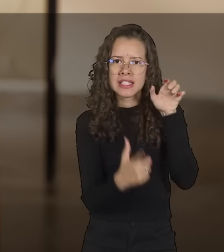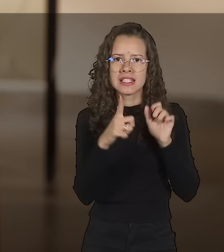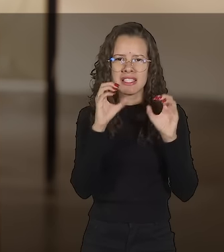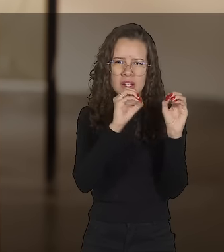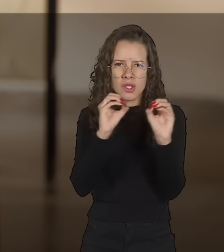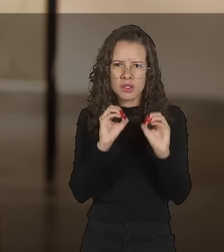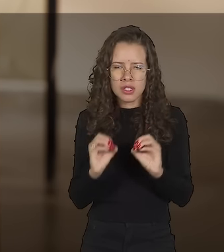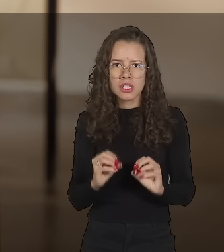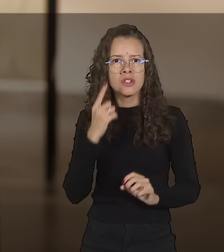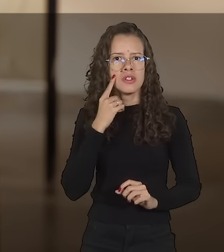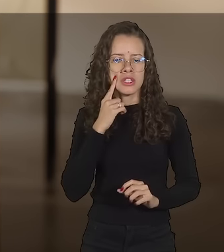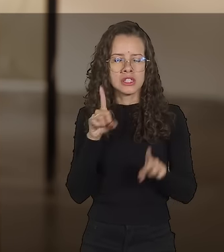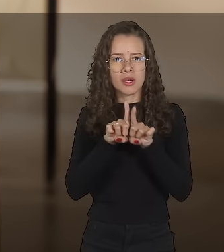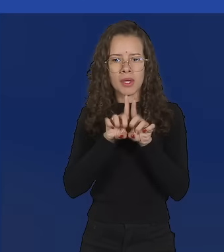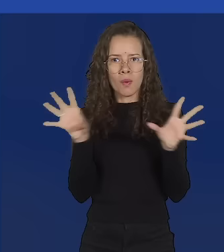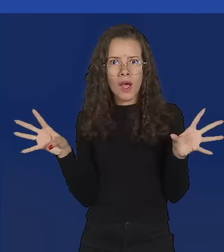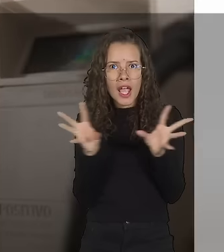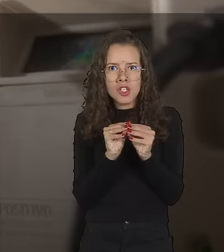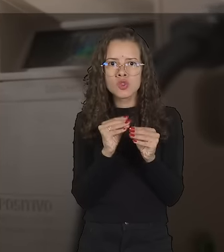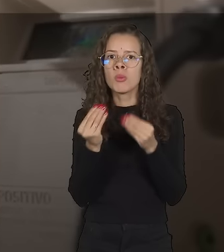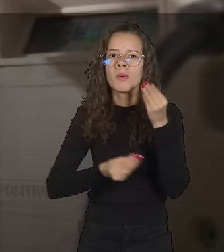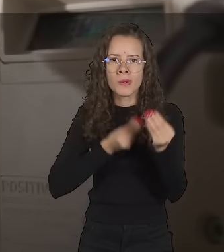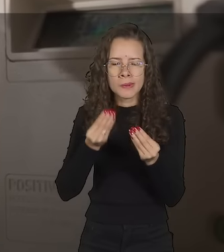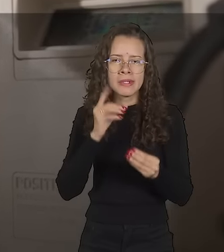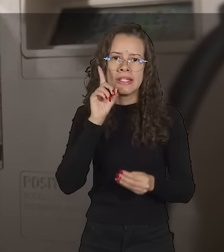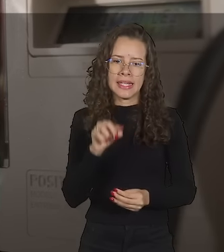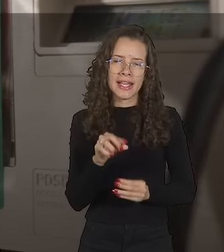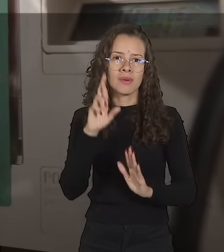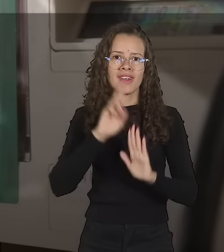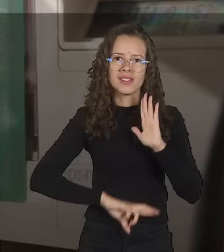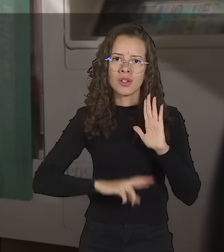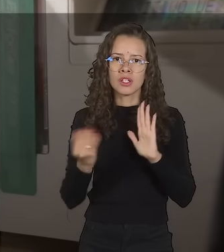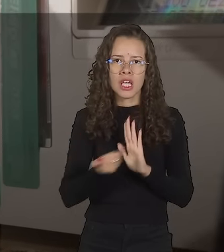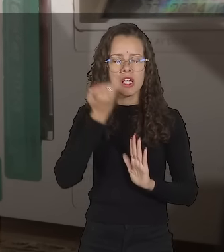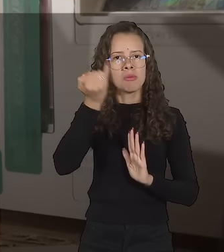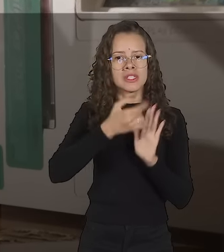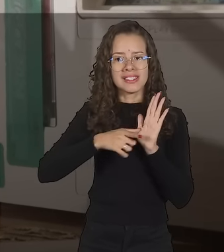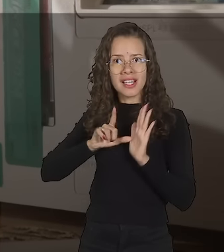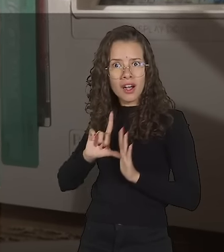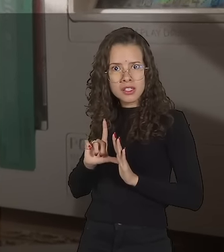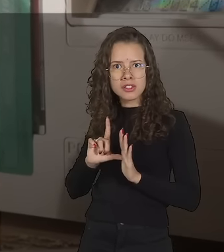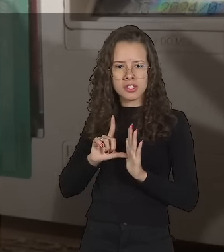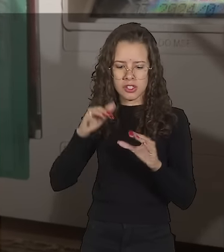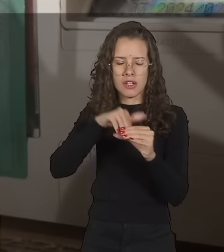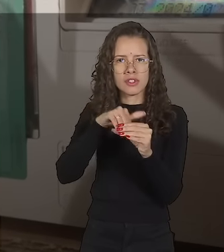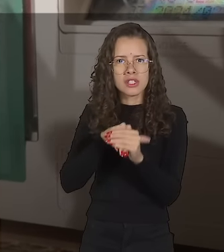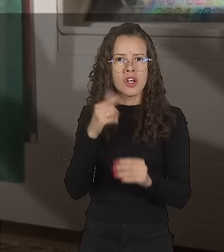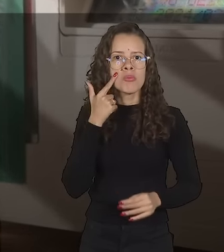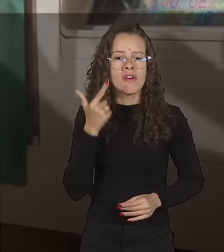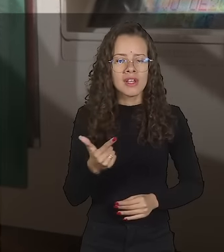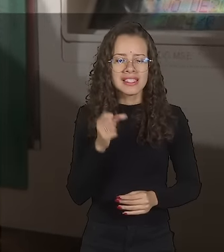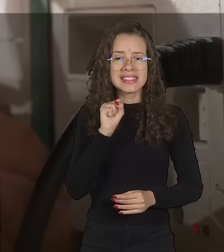logo após, o resumo da Zerésima. A Zerésima e o resumo da Zerésima são relatórios impressos pela urna antes da